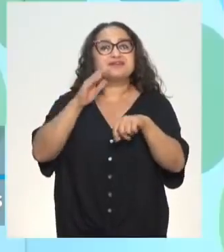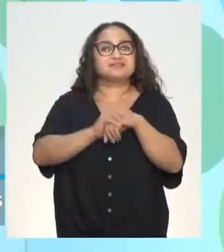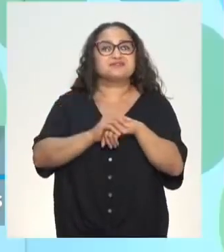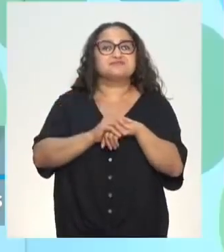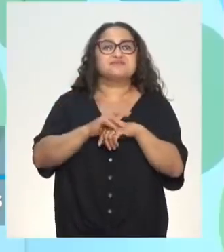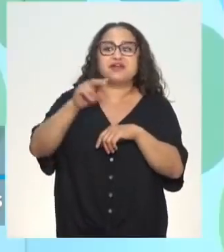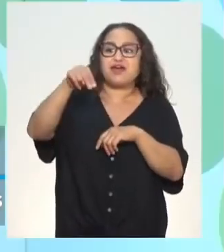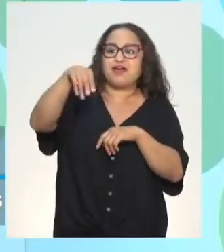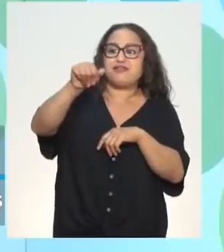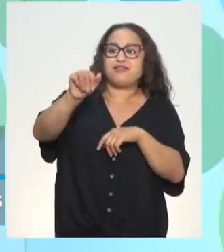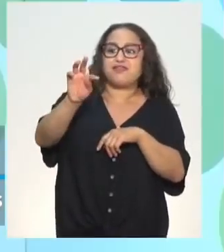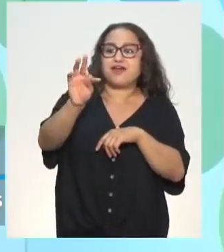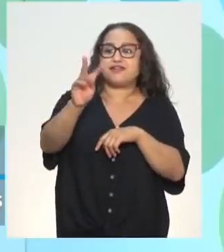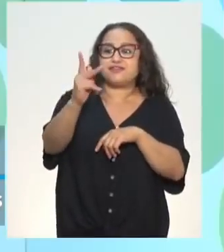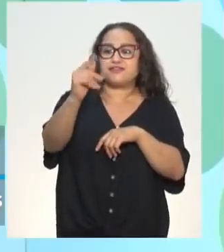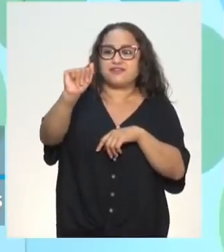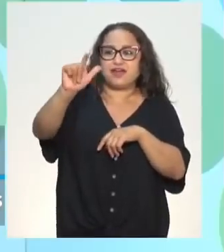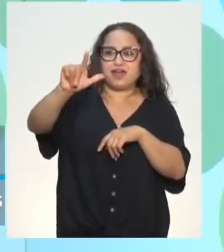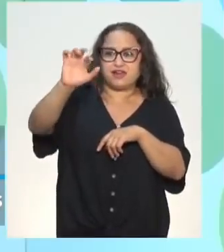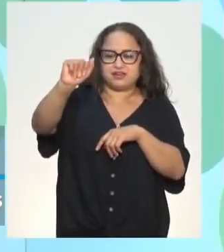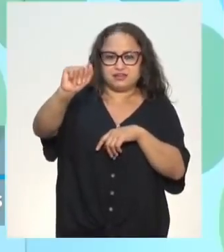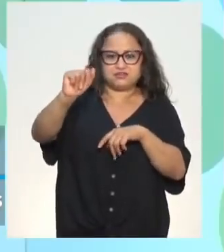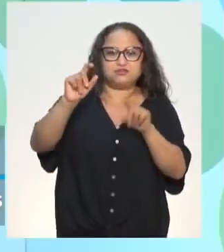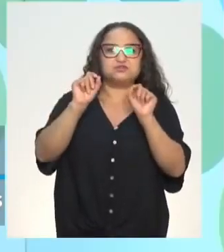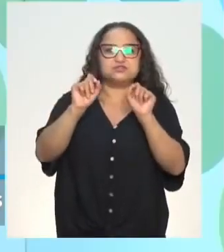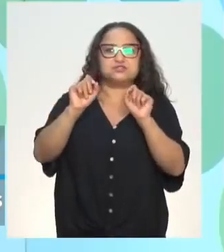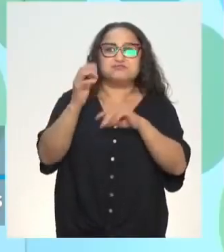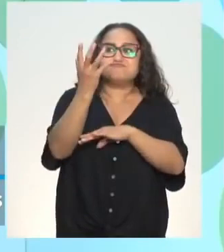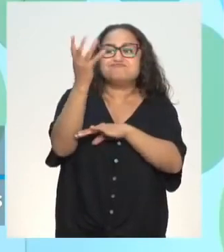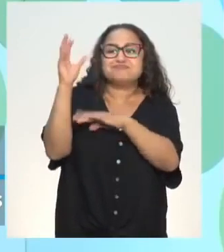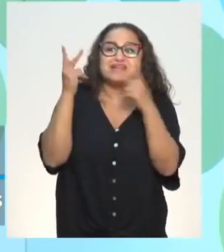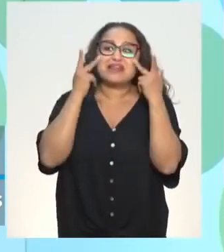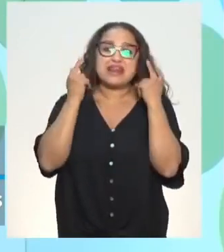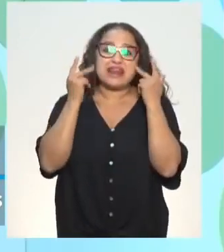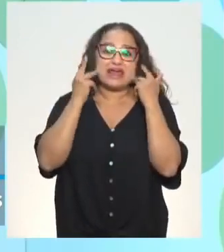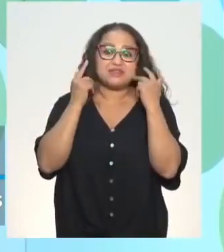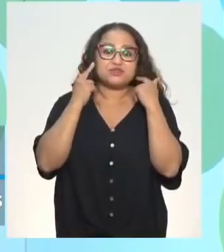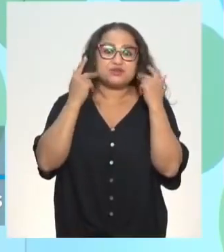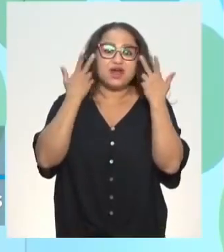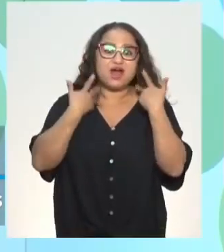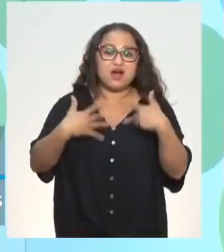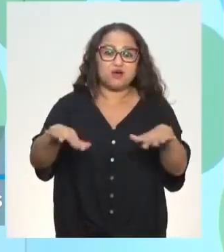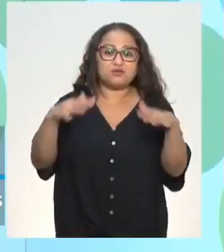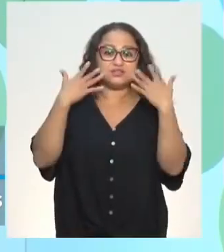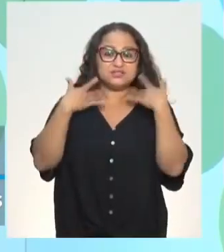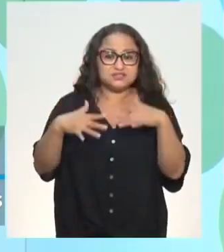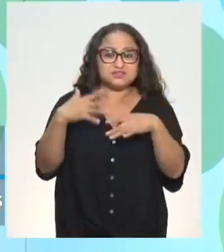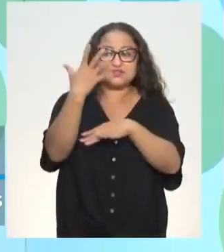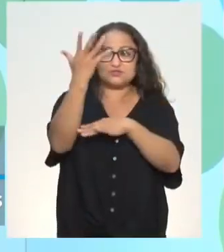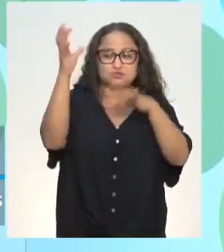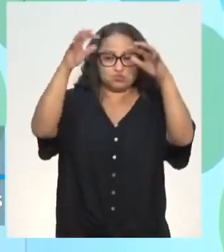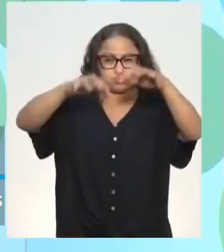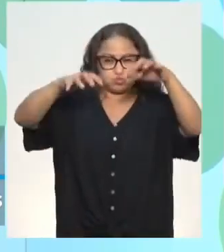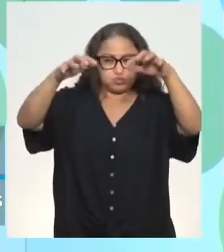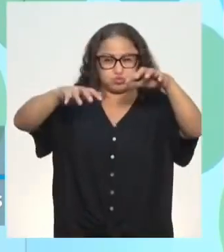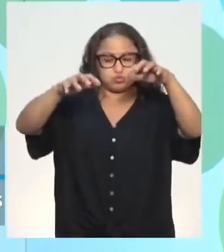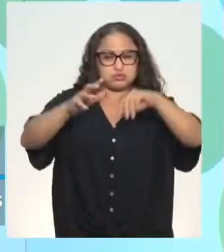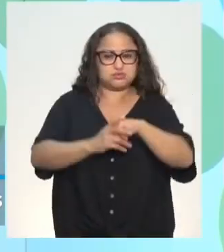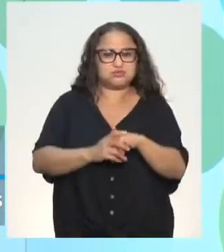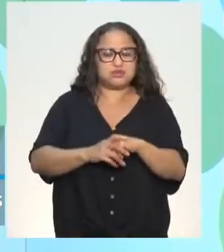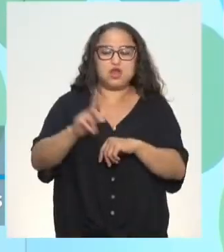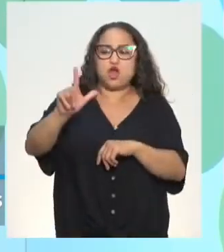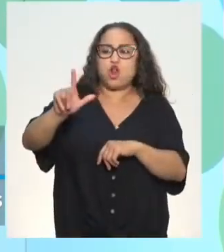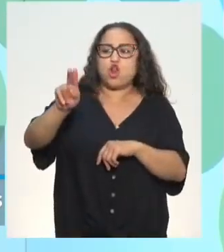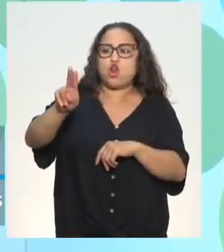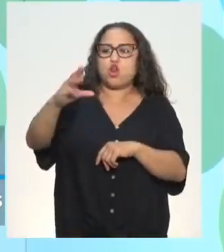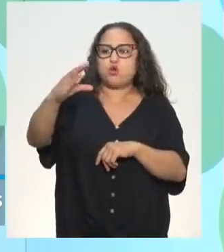Natália, fenômeno natural. A Valéria fala sobre tempestade. Deixa eu ver mais, mais, mais, mais, mais. Deixa eu ver mais participação. O Lucas.